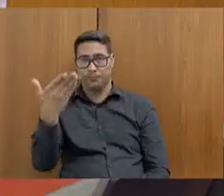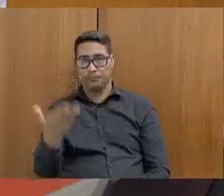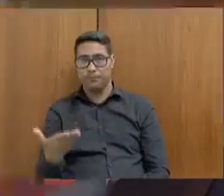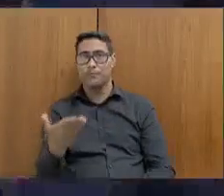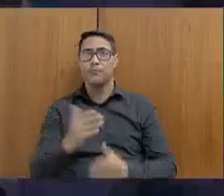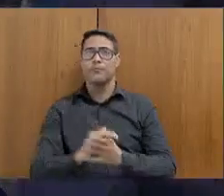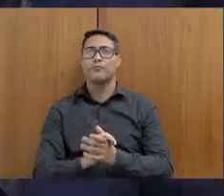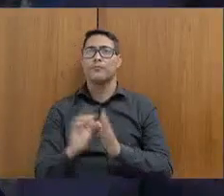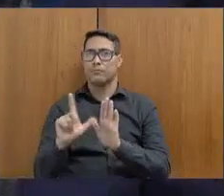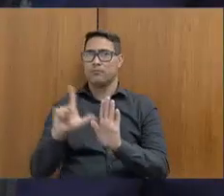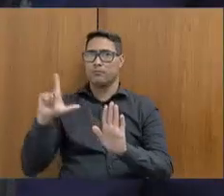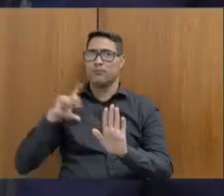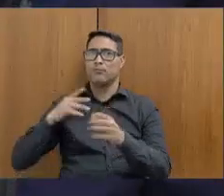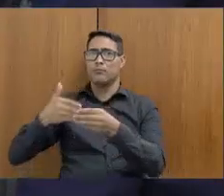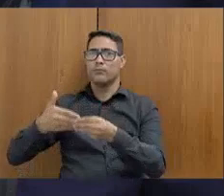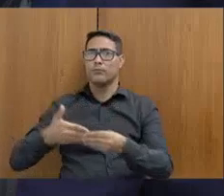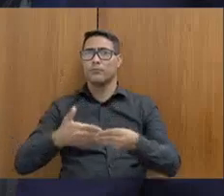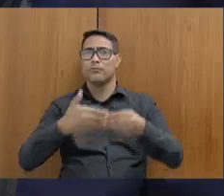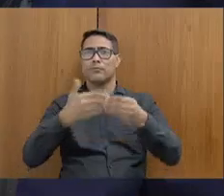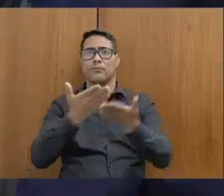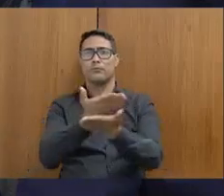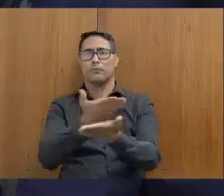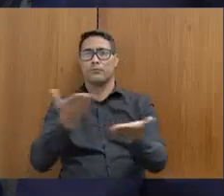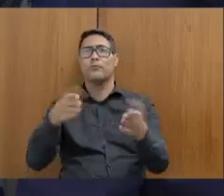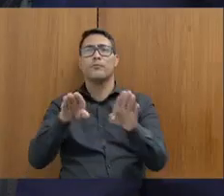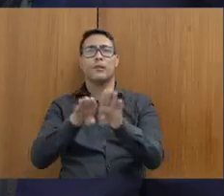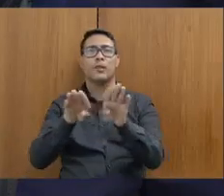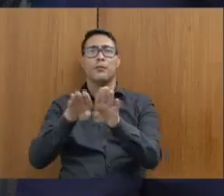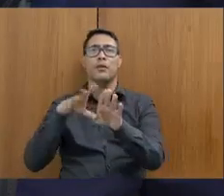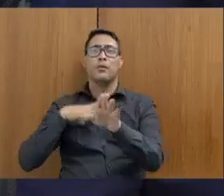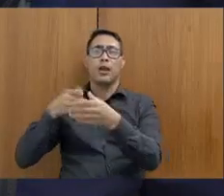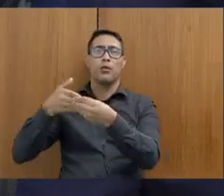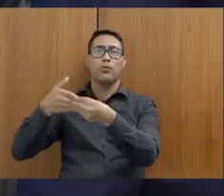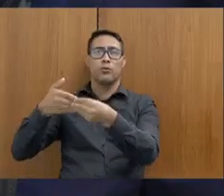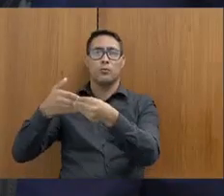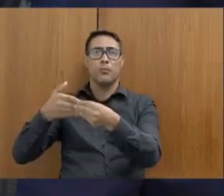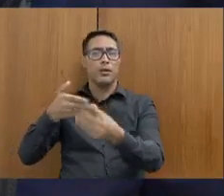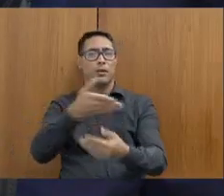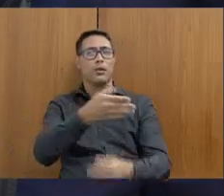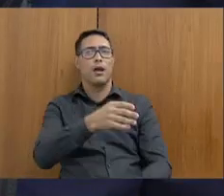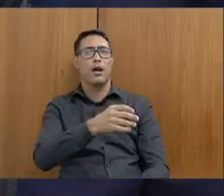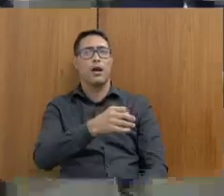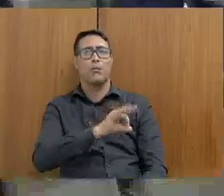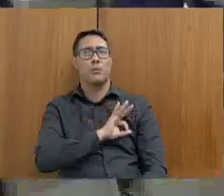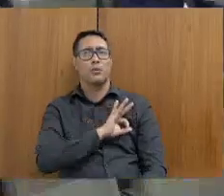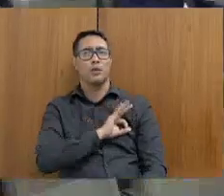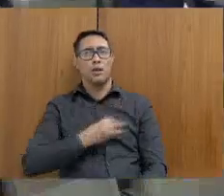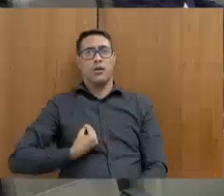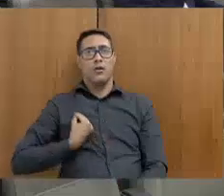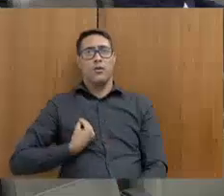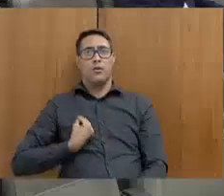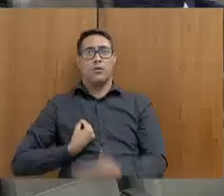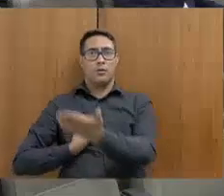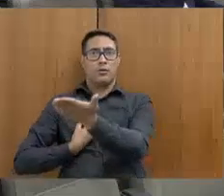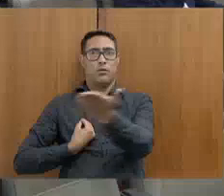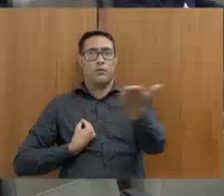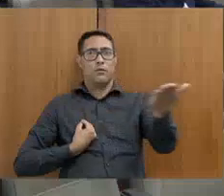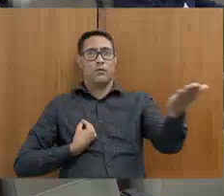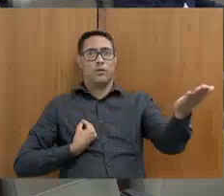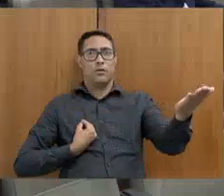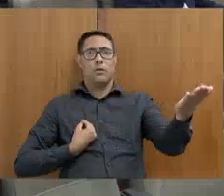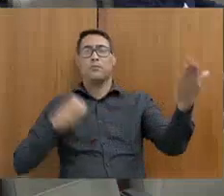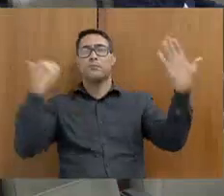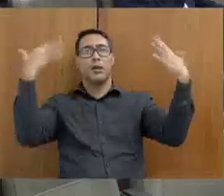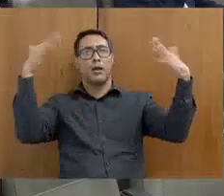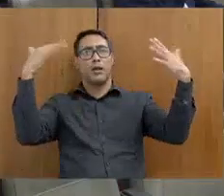Antes de cumprimentar a mesa, eu quero cumprimentar aqui nossos valorosos policiais penais que estão aqui assistindo hoje. Parabéns para vocês, viu?